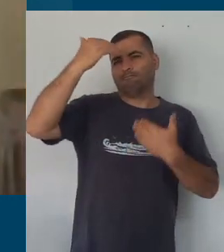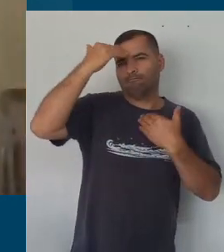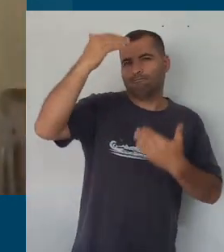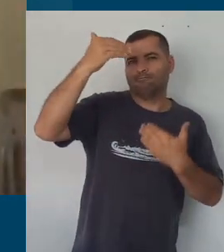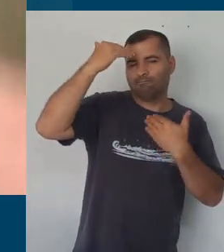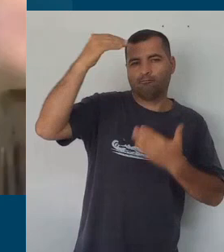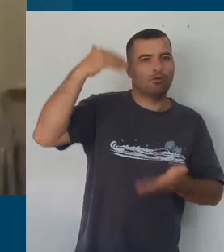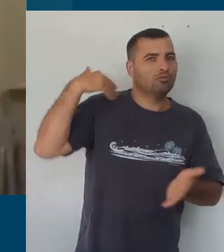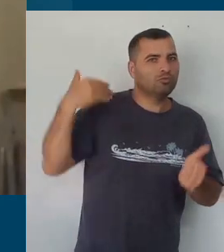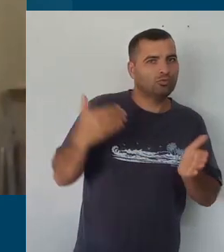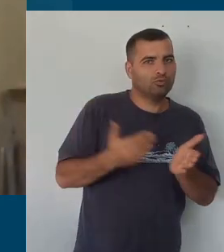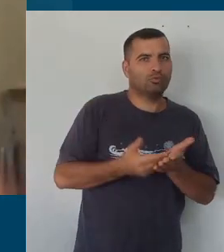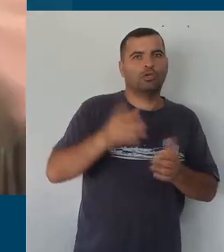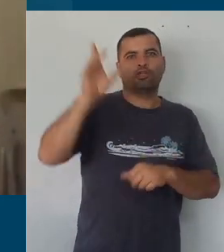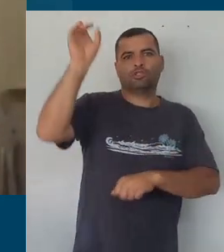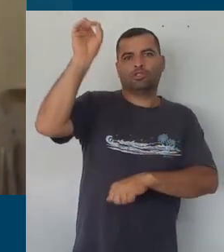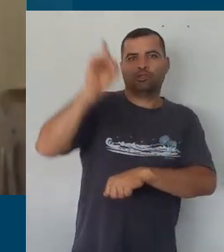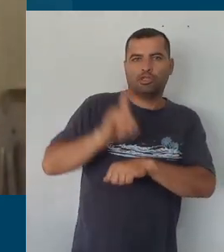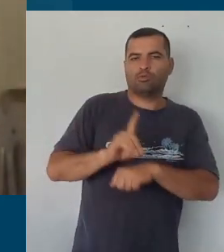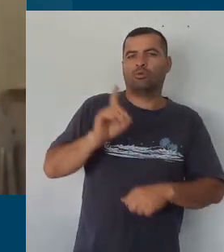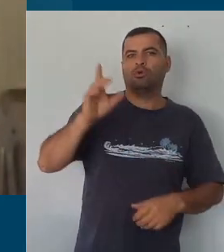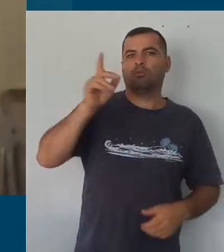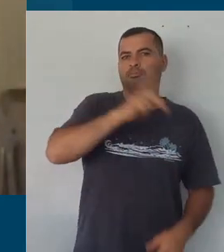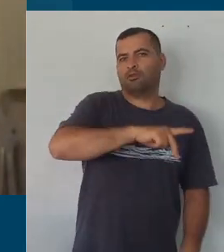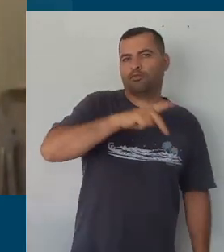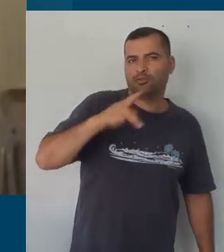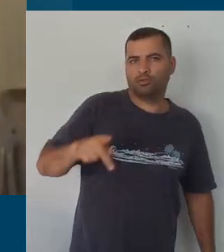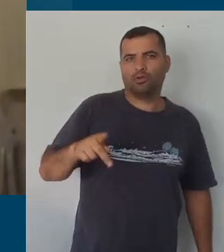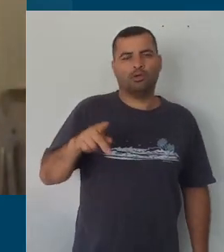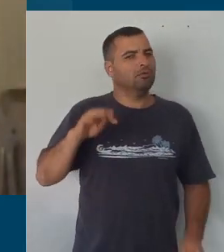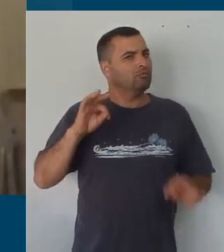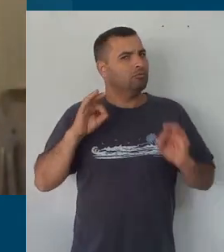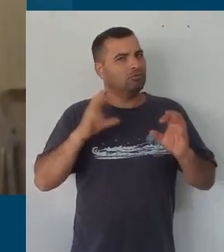os gestores, para os professores, para os profissionais da educação.